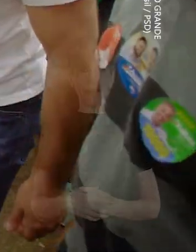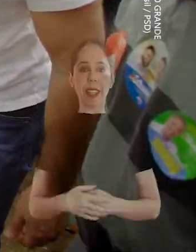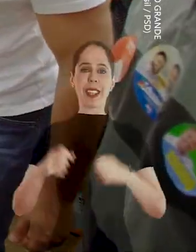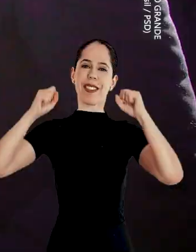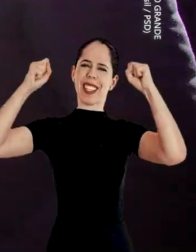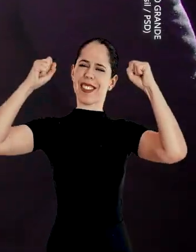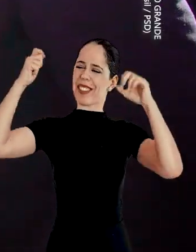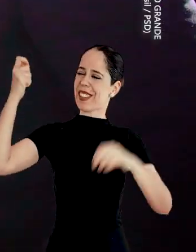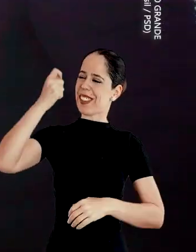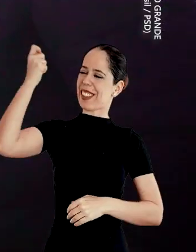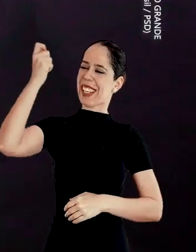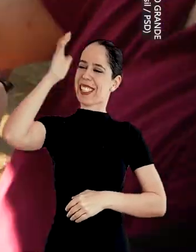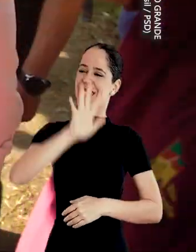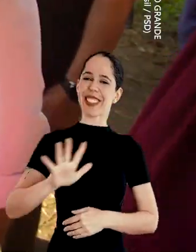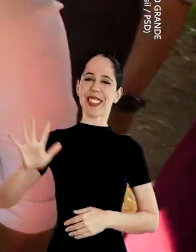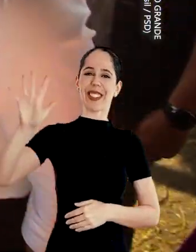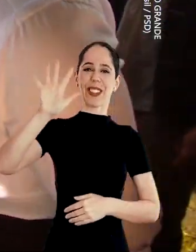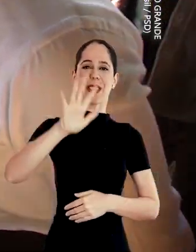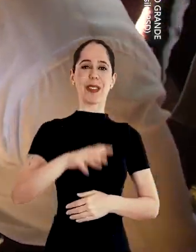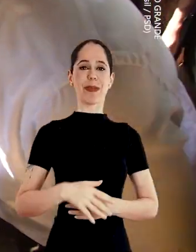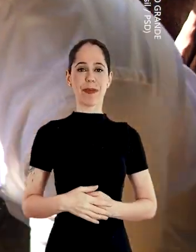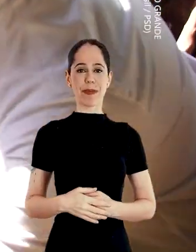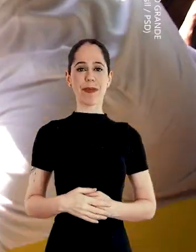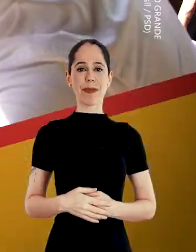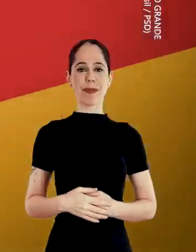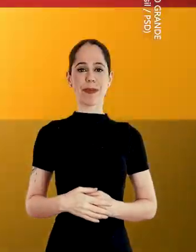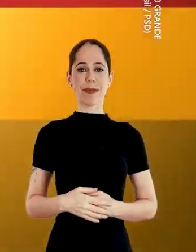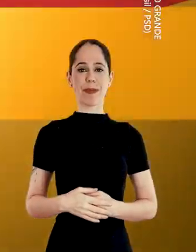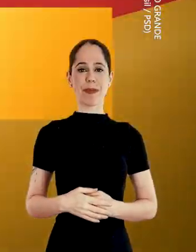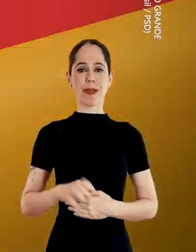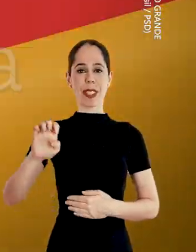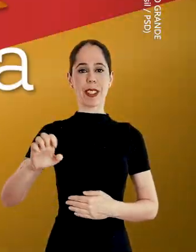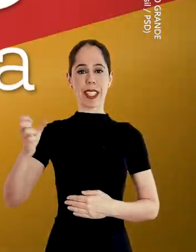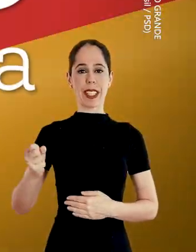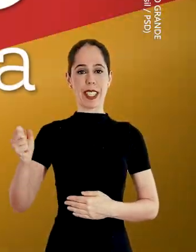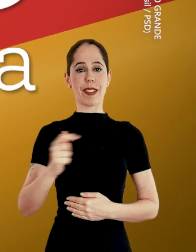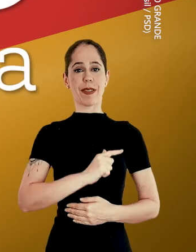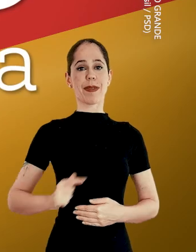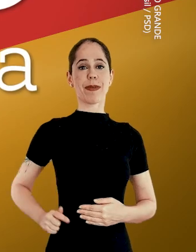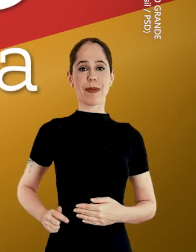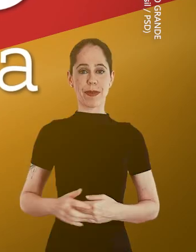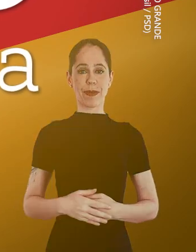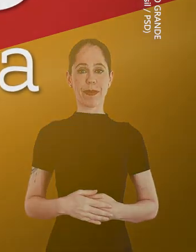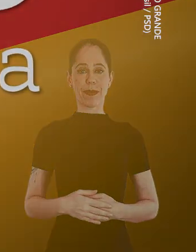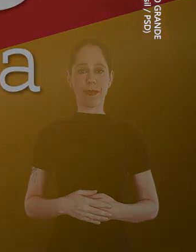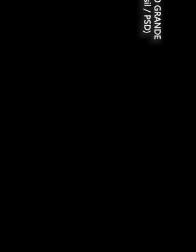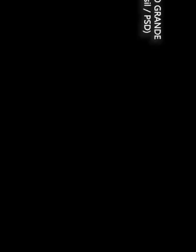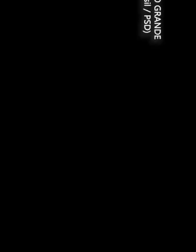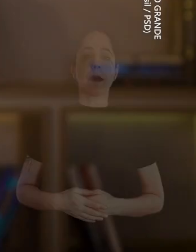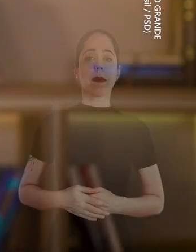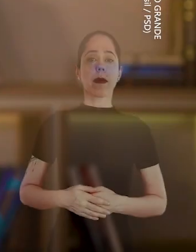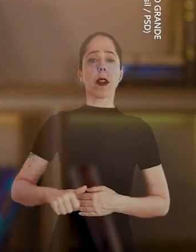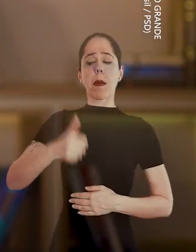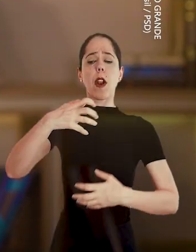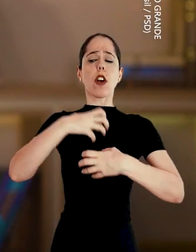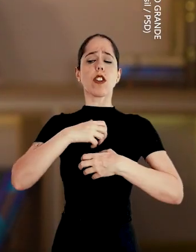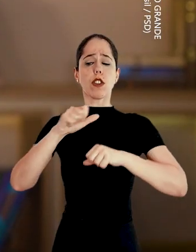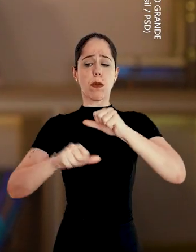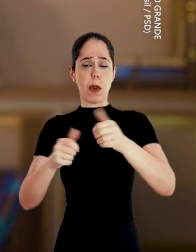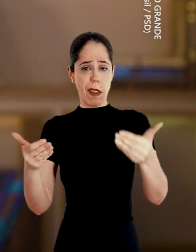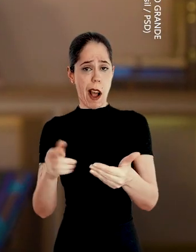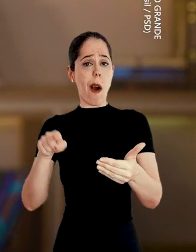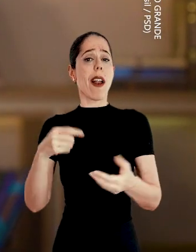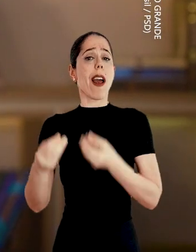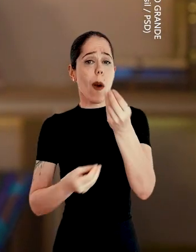Viva o Rio Grande do Sul Eduardo Governador A melhor